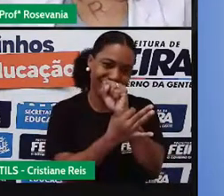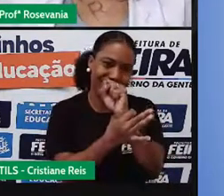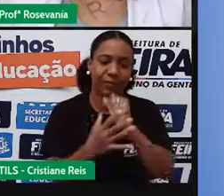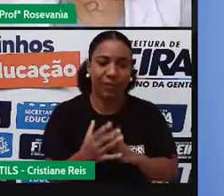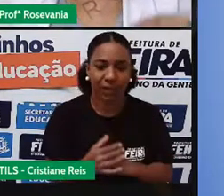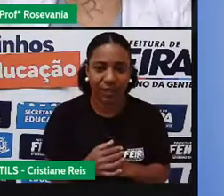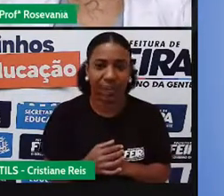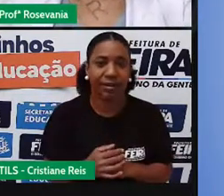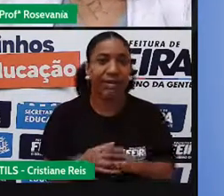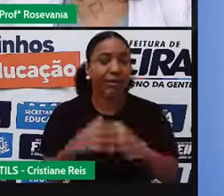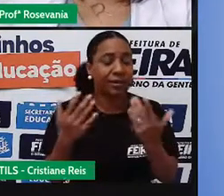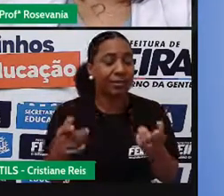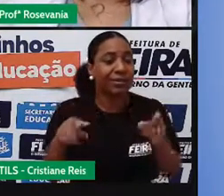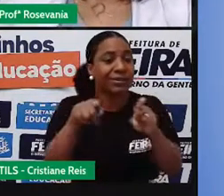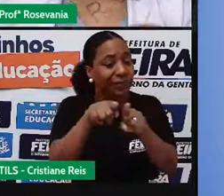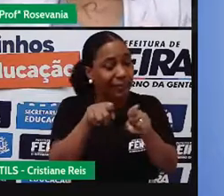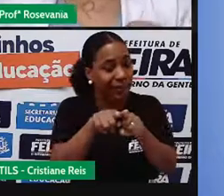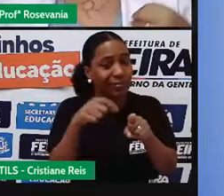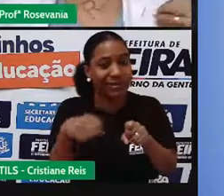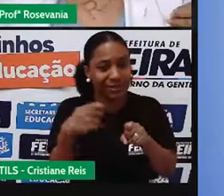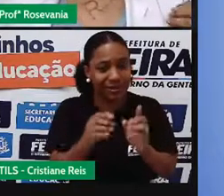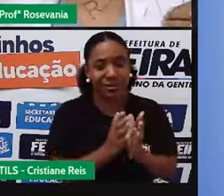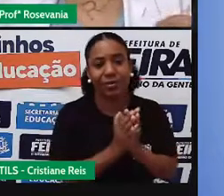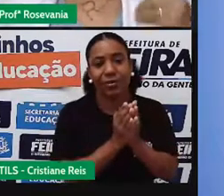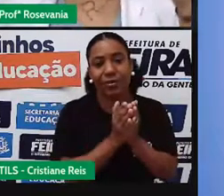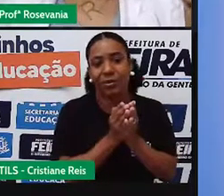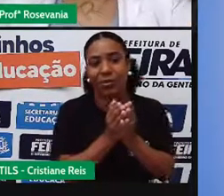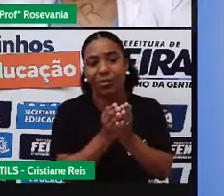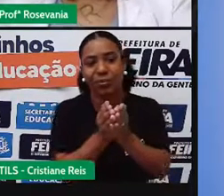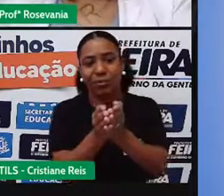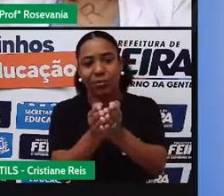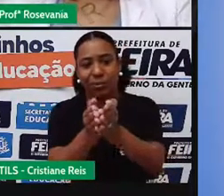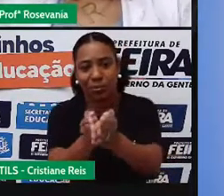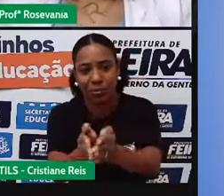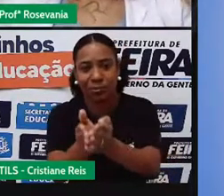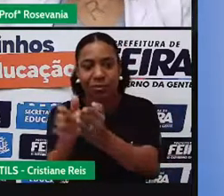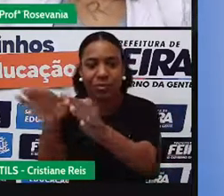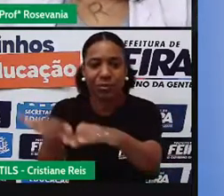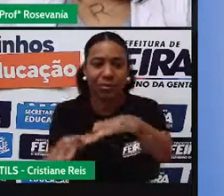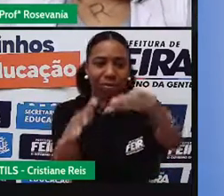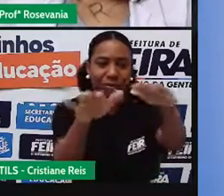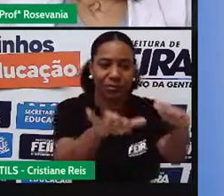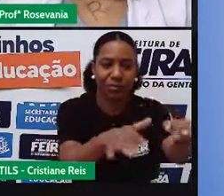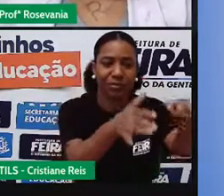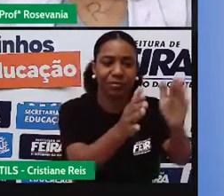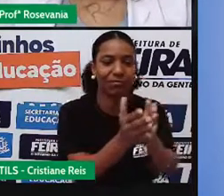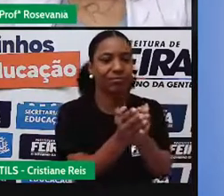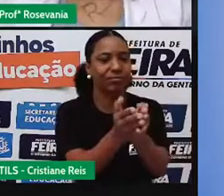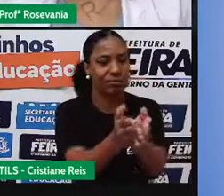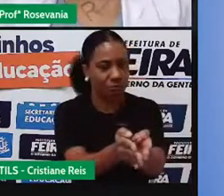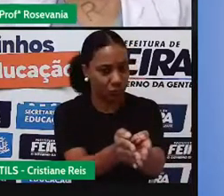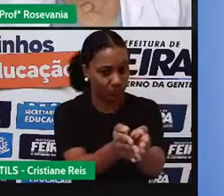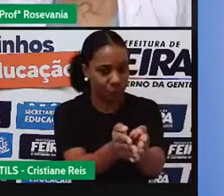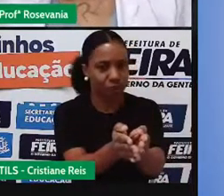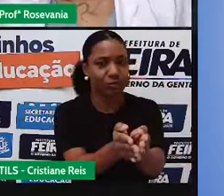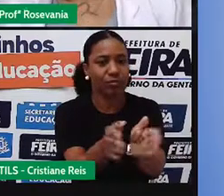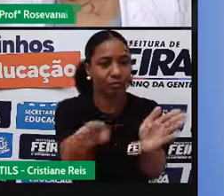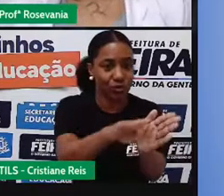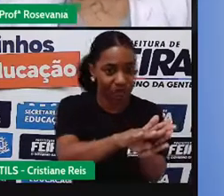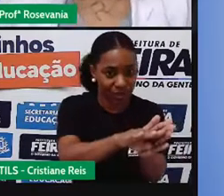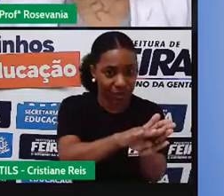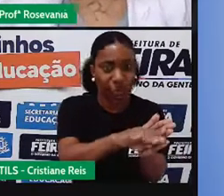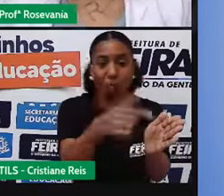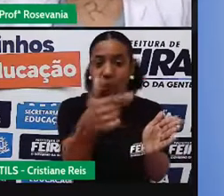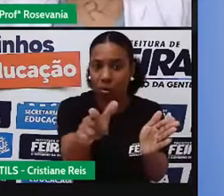necessidade de transporte, porque ele não vai até o Porto, né, ele leva até o Porto, e do Porto tem que ter uma outra coisa